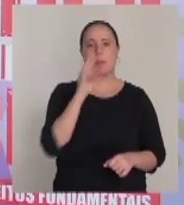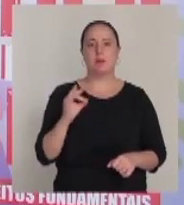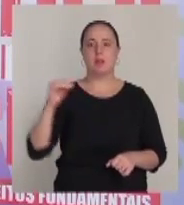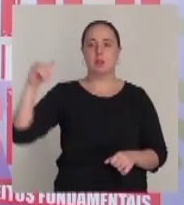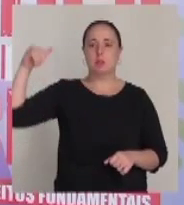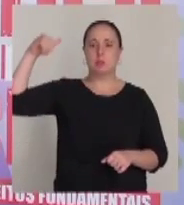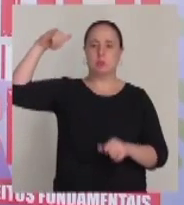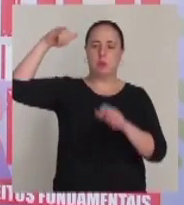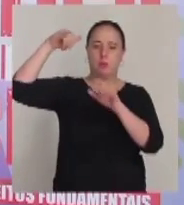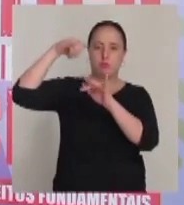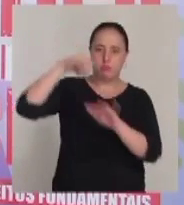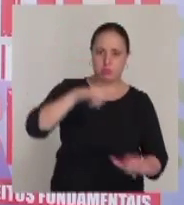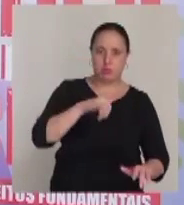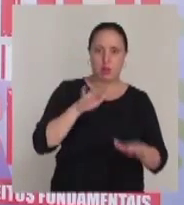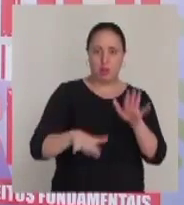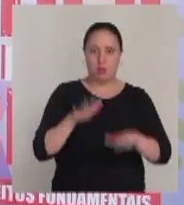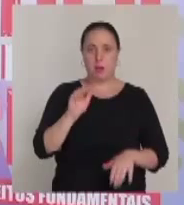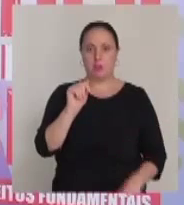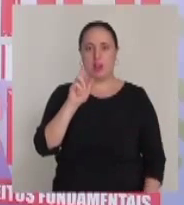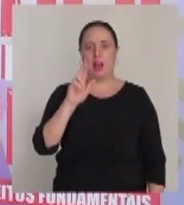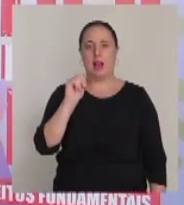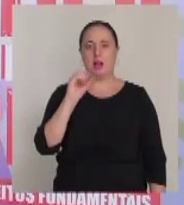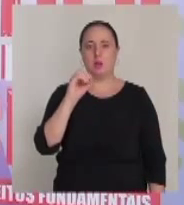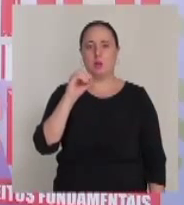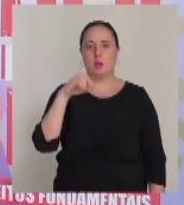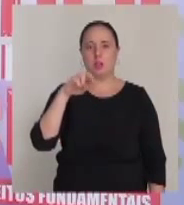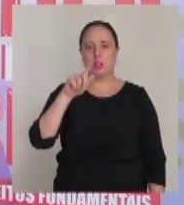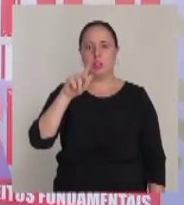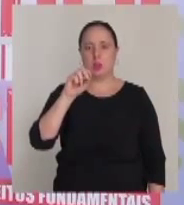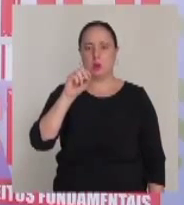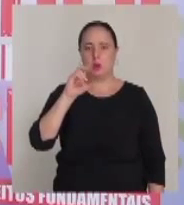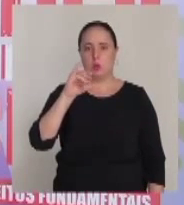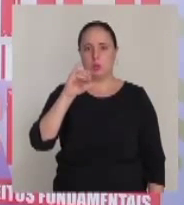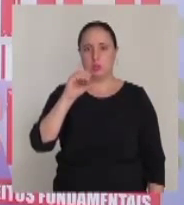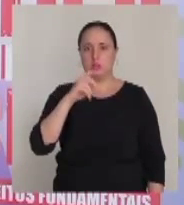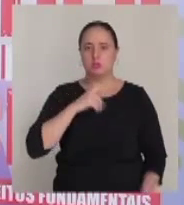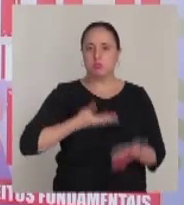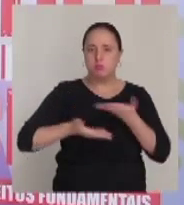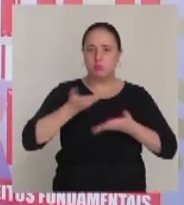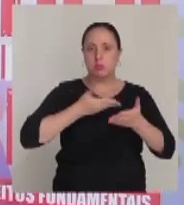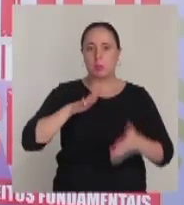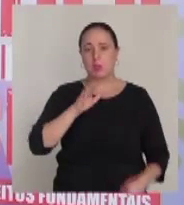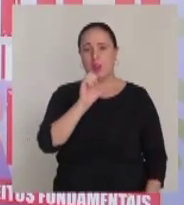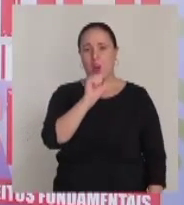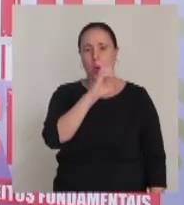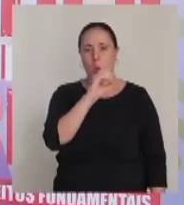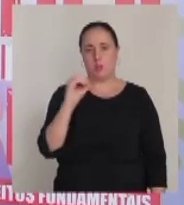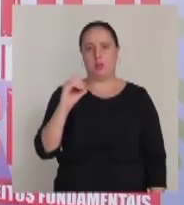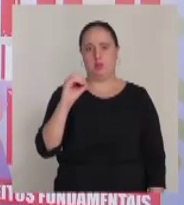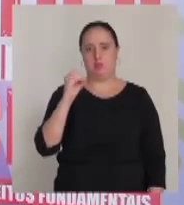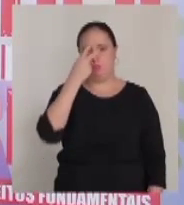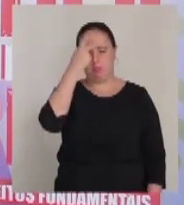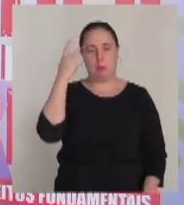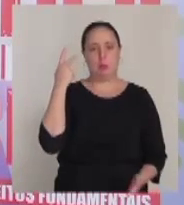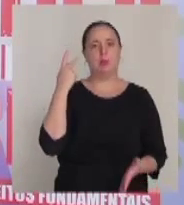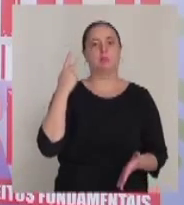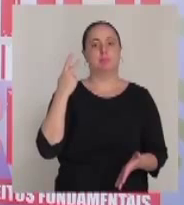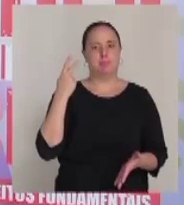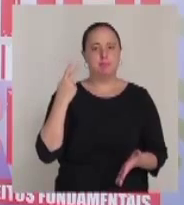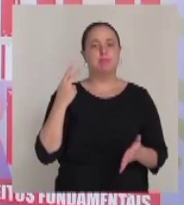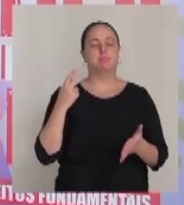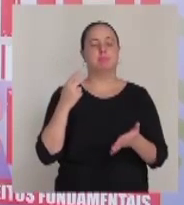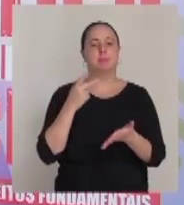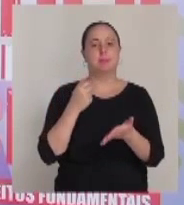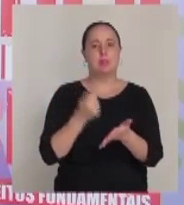pulverização aérea depende do agronegócio, que é associado a cerca de 1% dos proprietários, que ocupam mais de 50